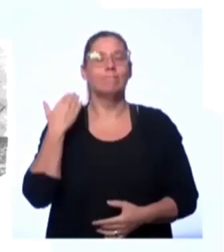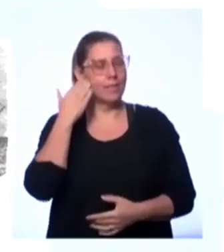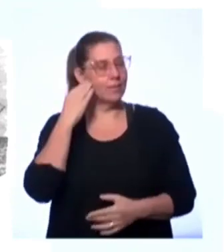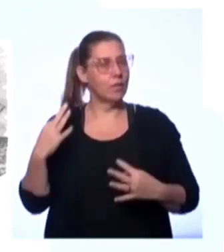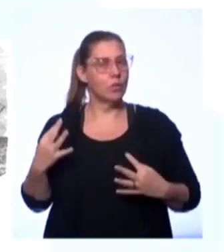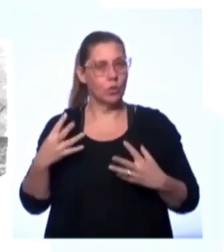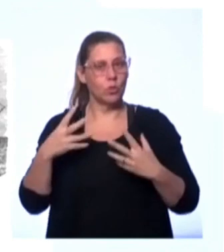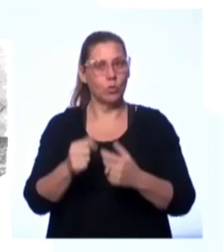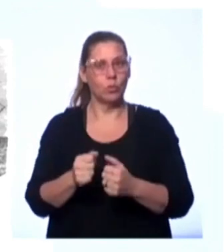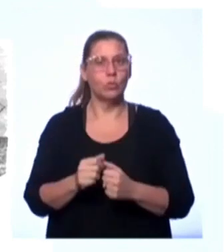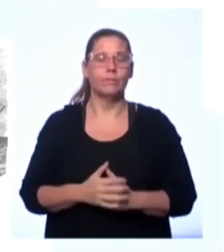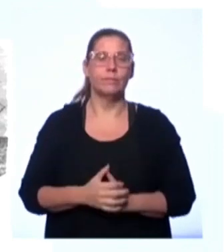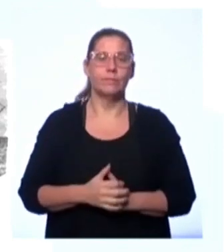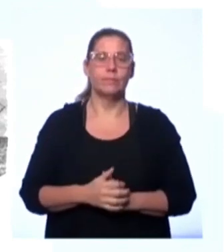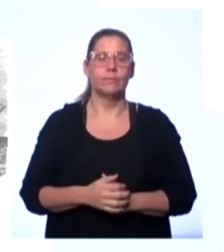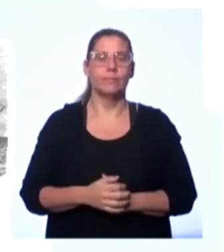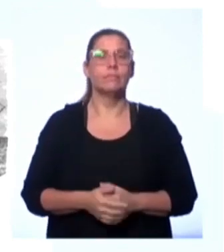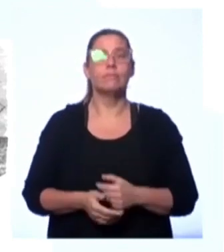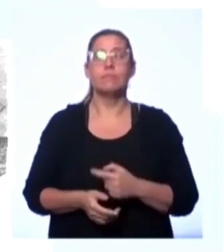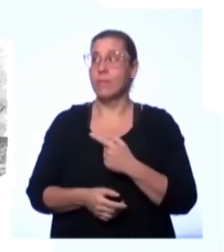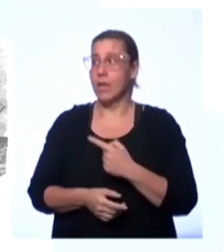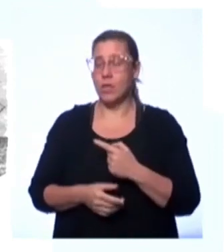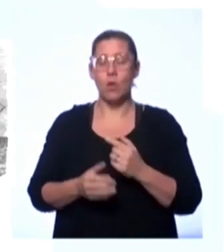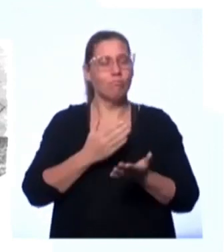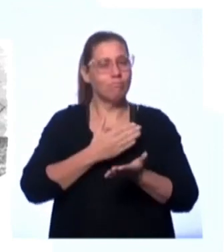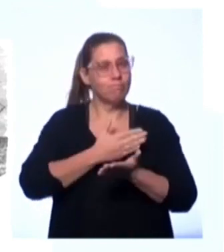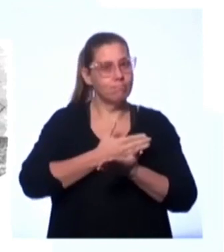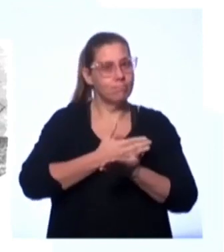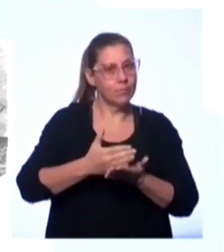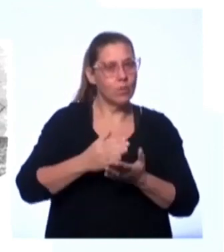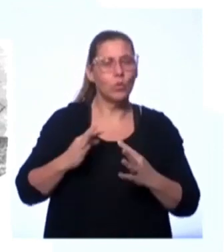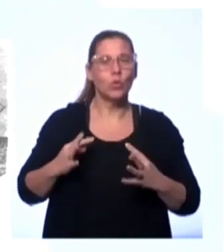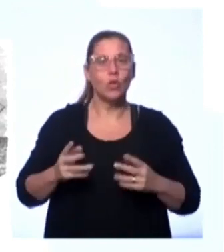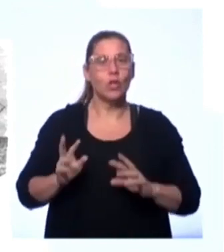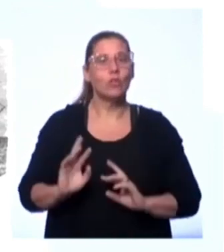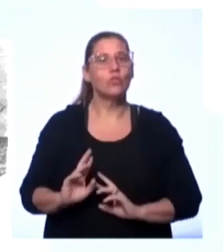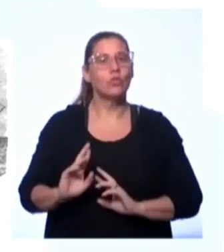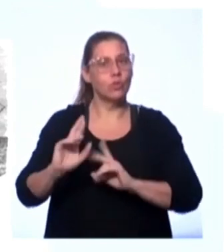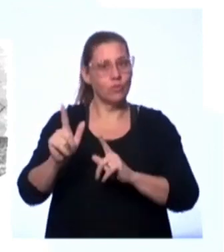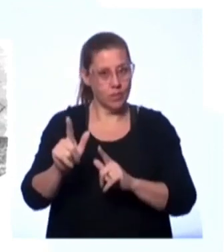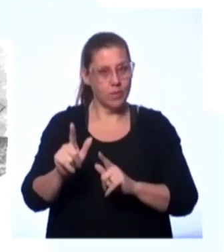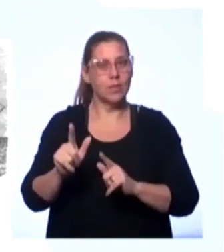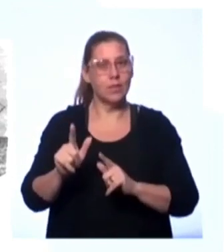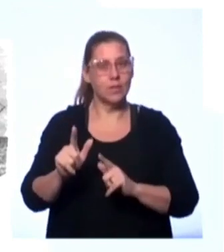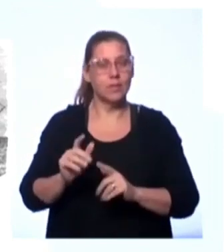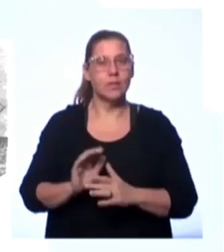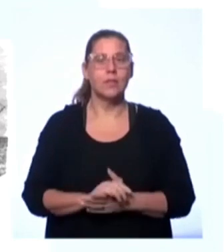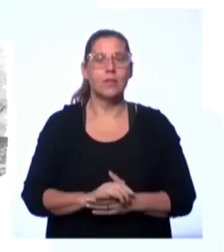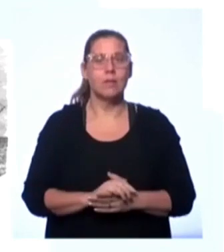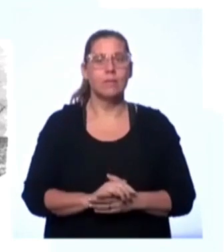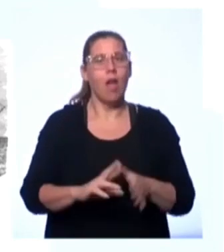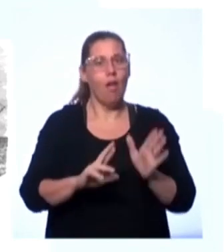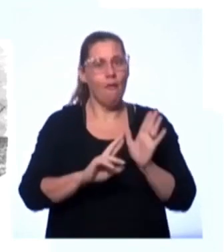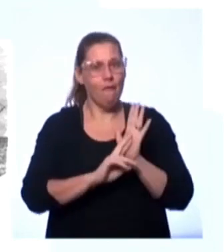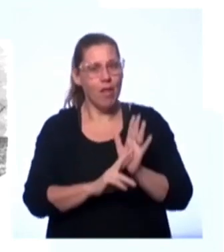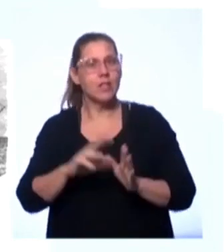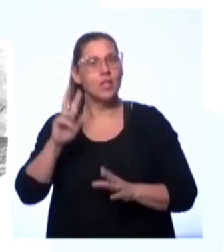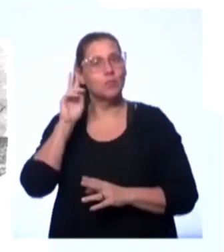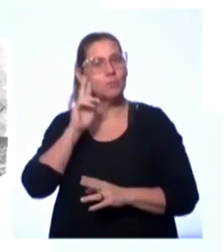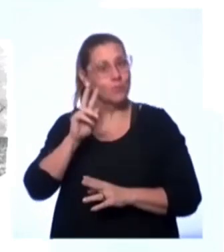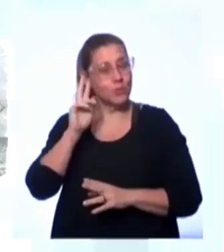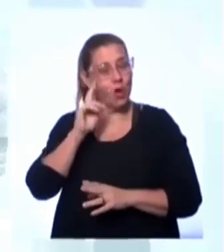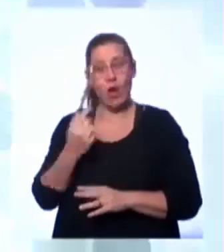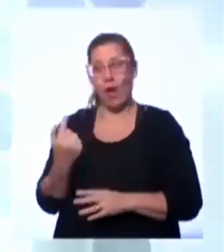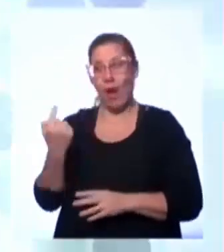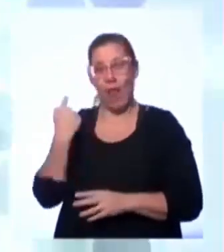ponto. Esse é o nosso ponto de partida. Toda a diferença é produto da história. Então,